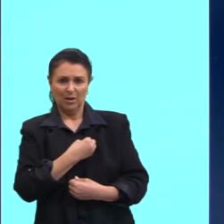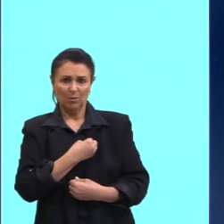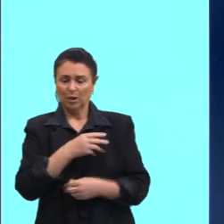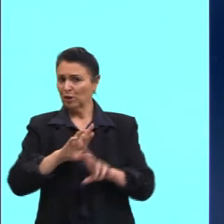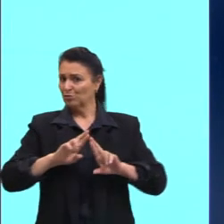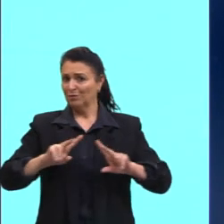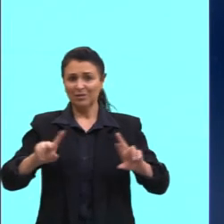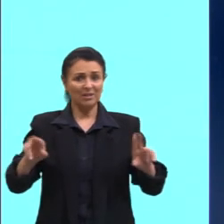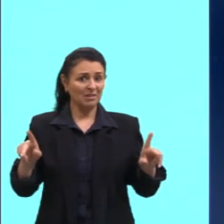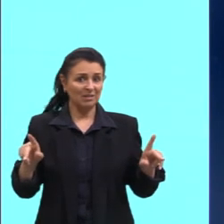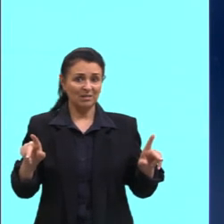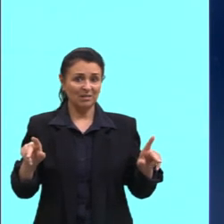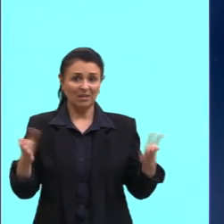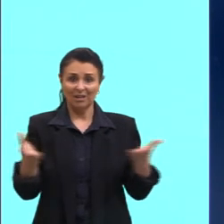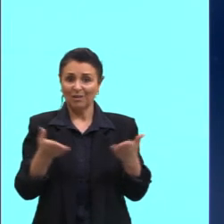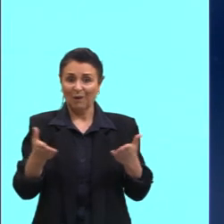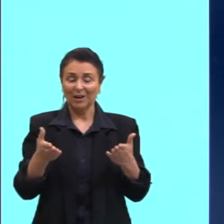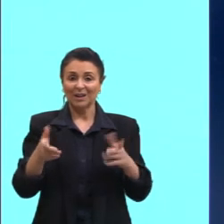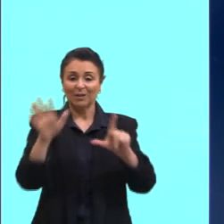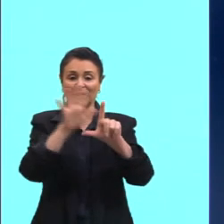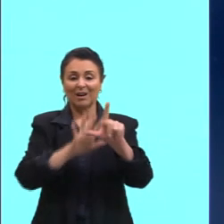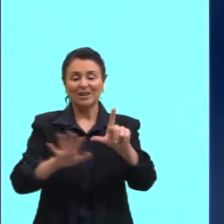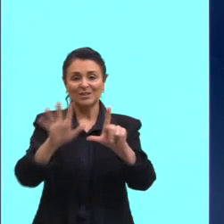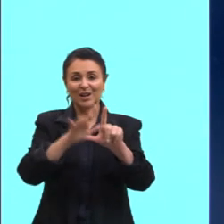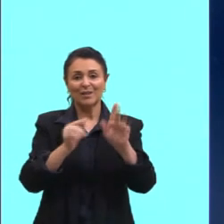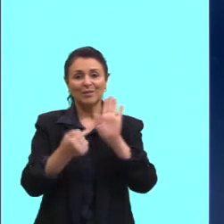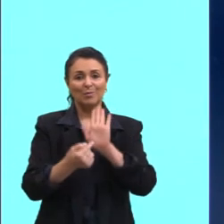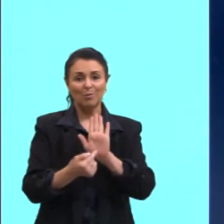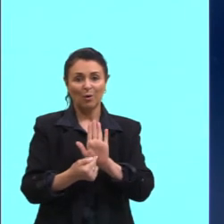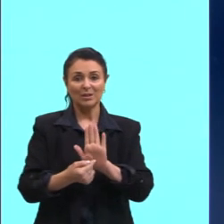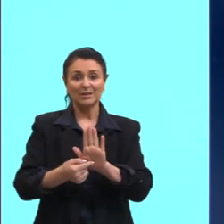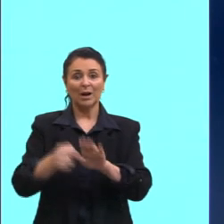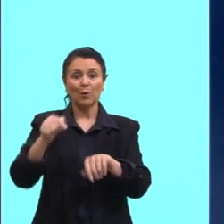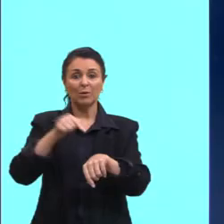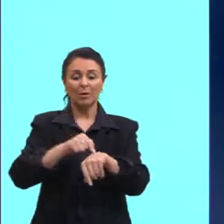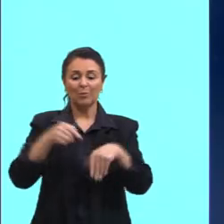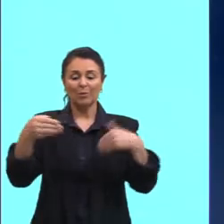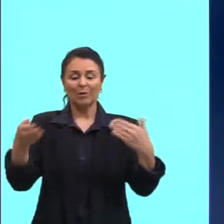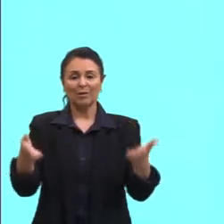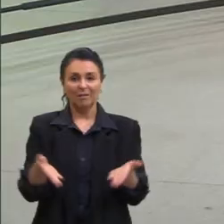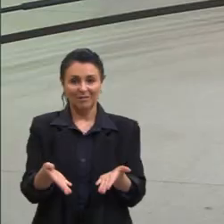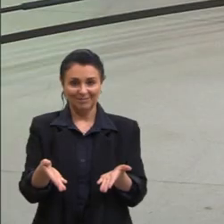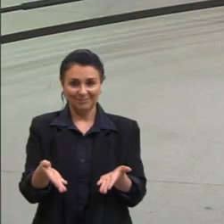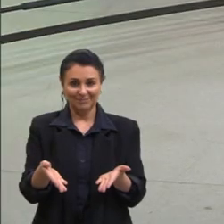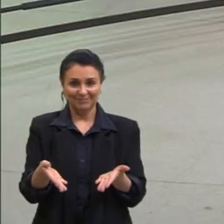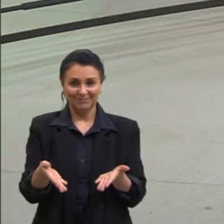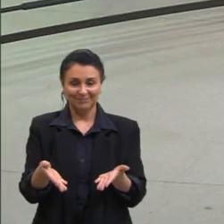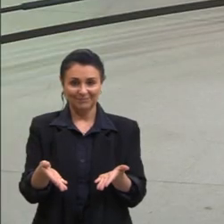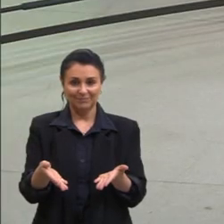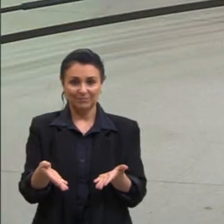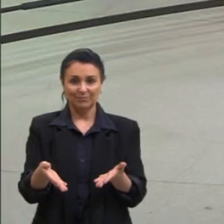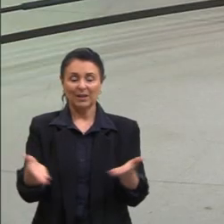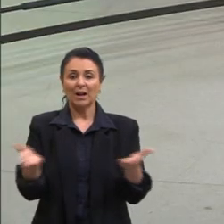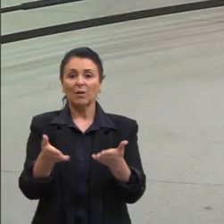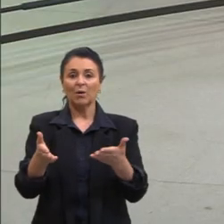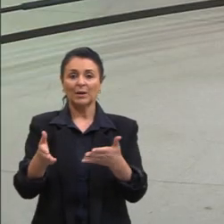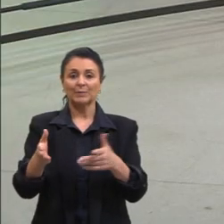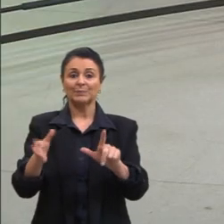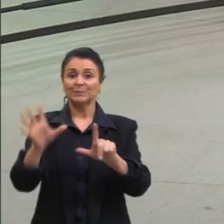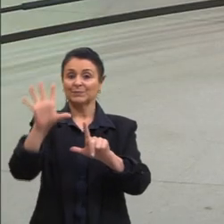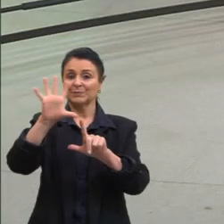está comentando um pouco sobre isso. O cartoon, gente,